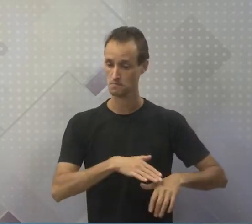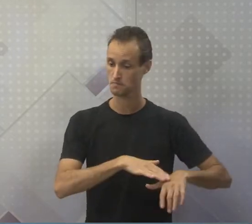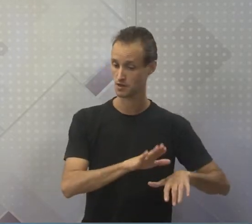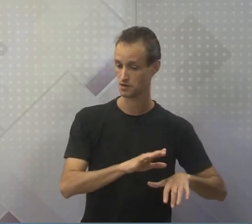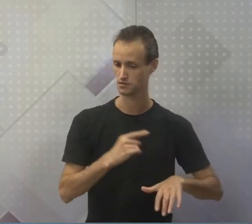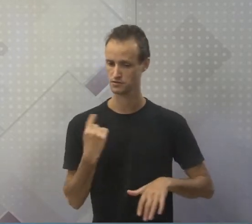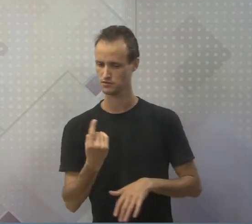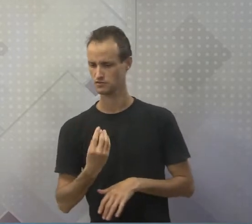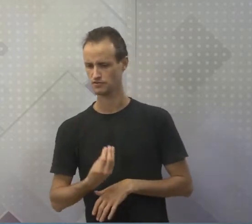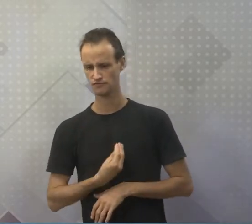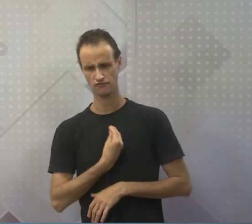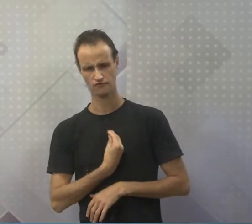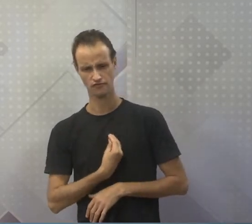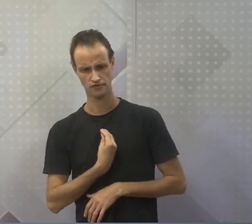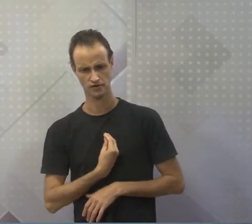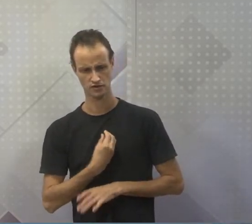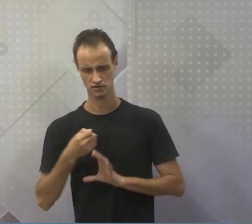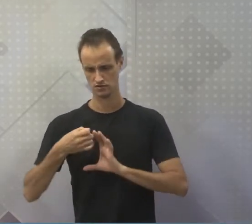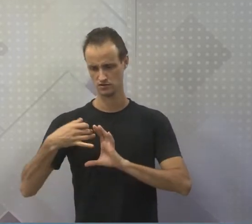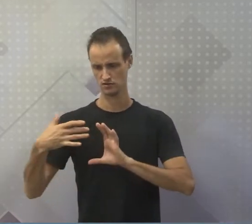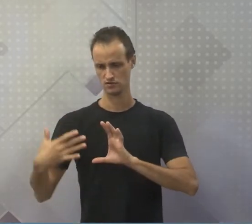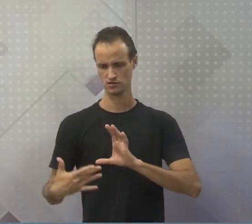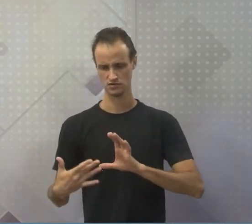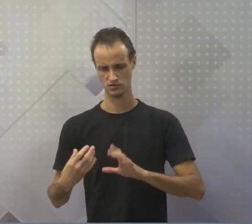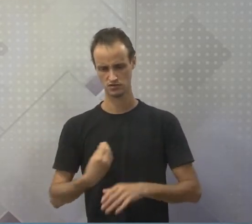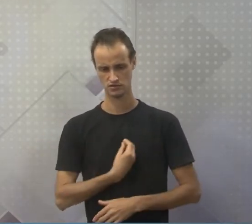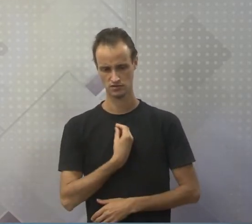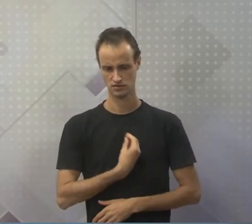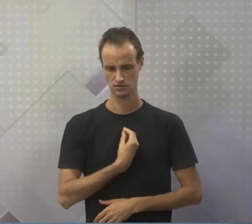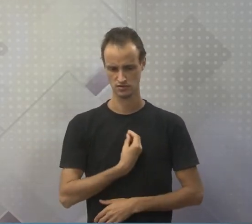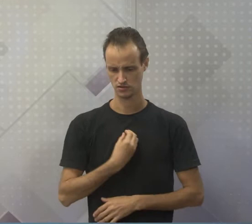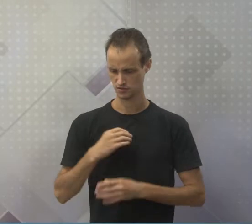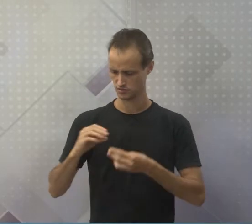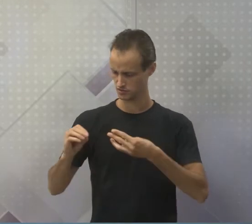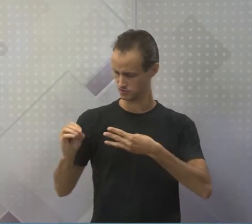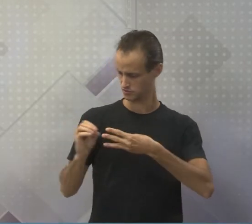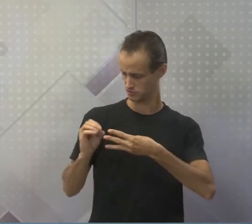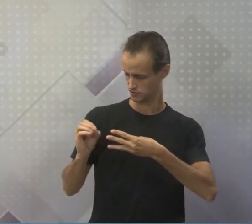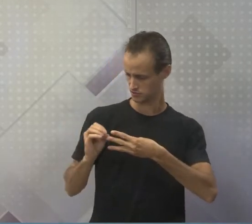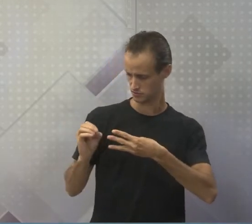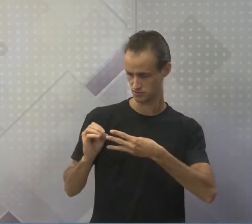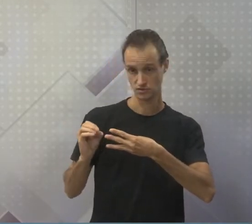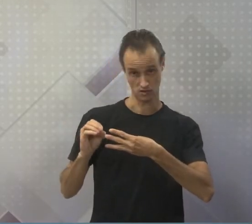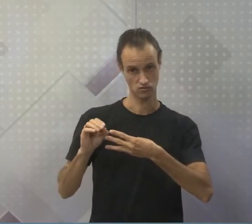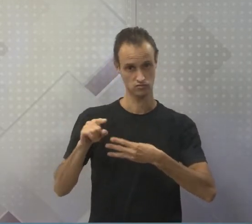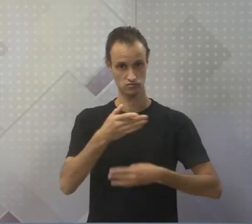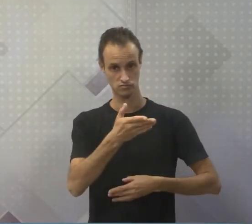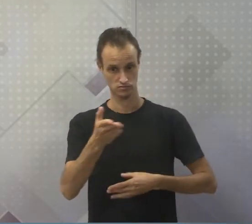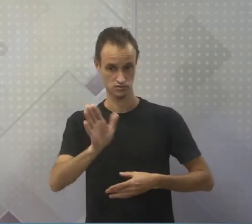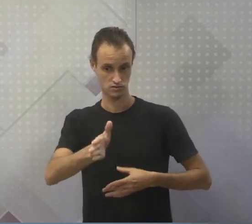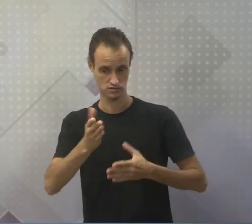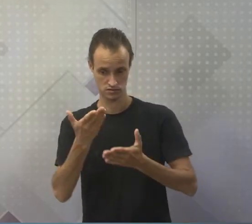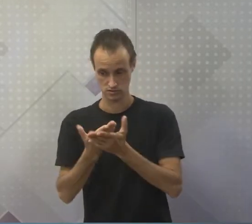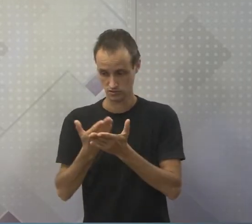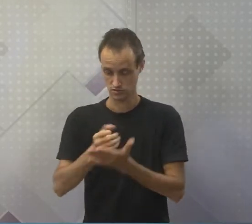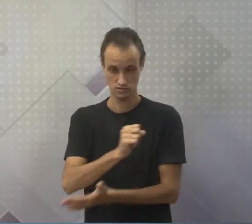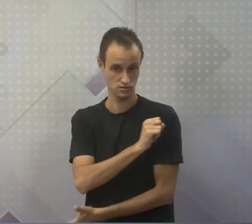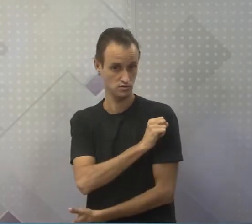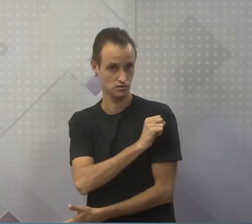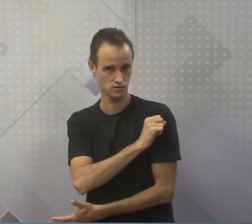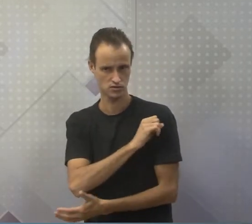quando a gente diz no aspecto que vida é uma célula. Vocês já estudaram isso no oitavo ano.